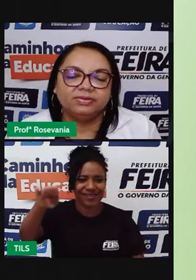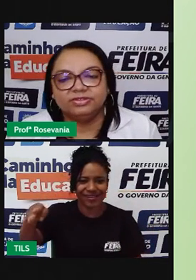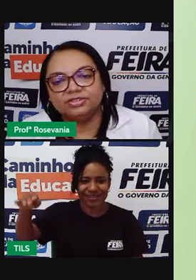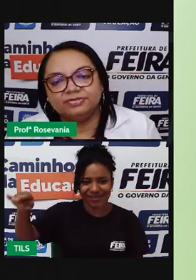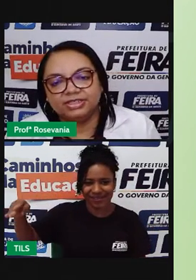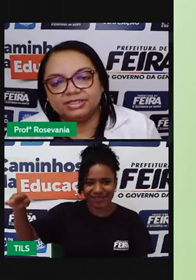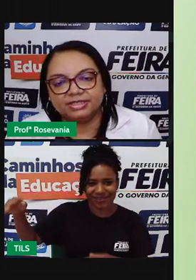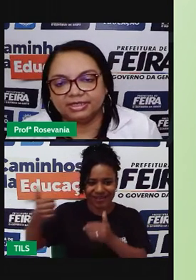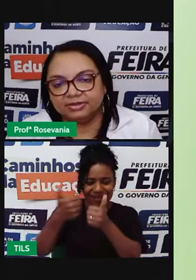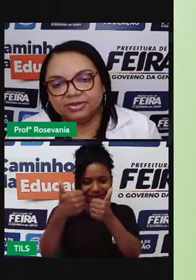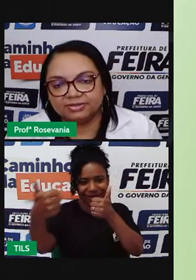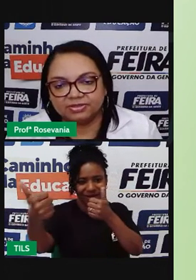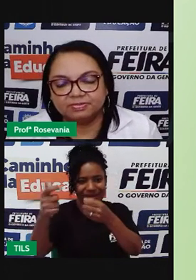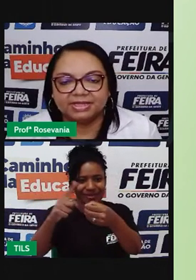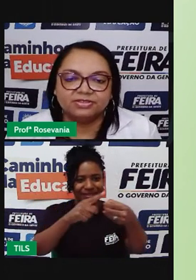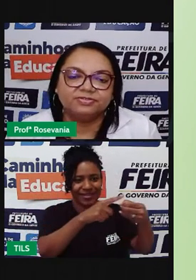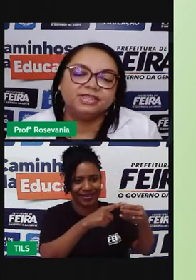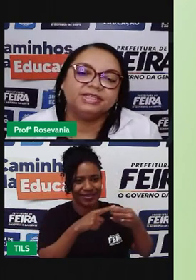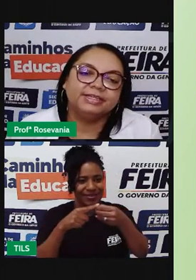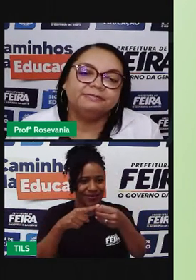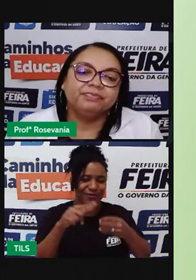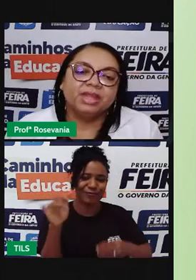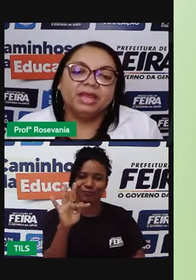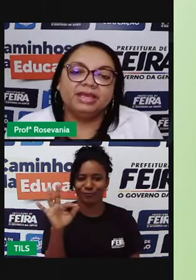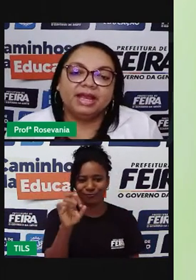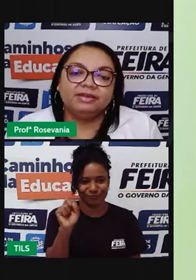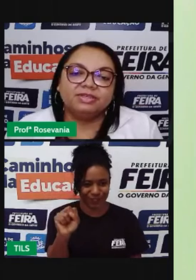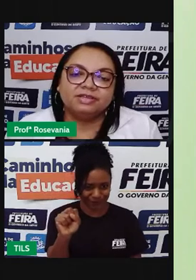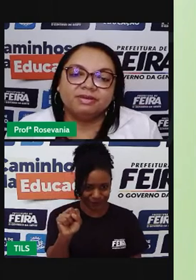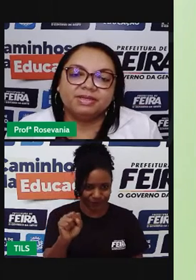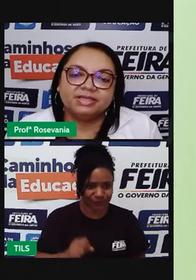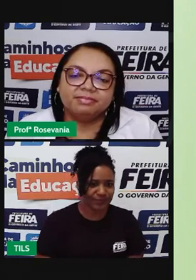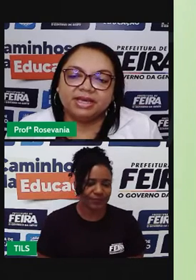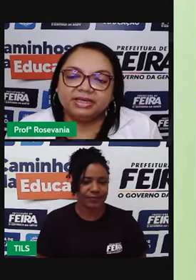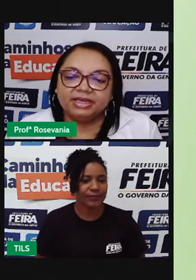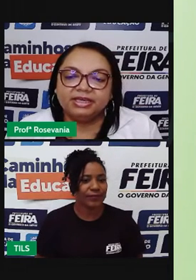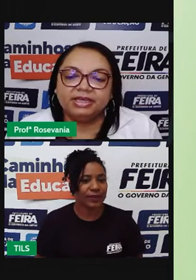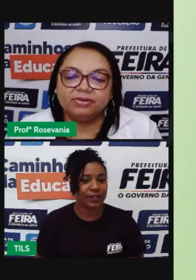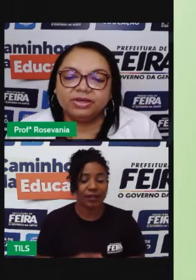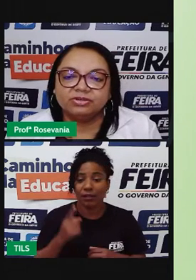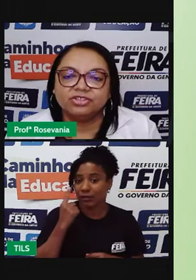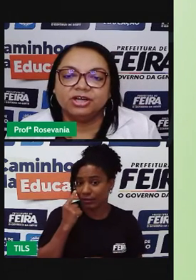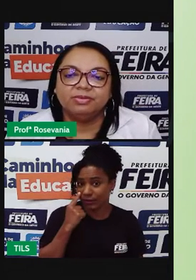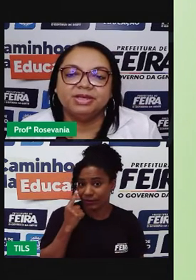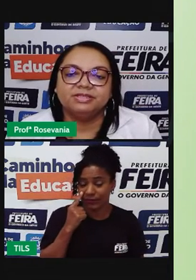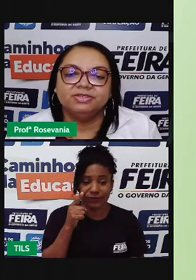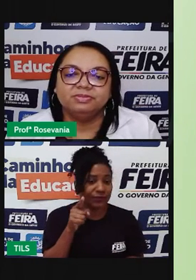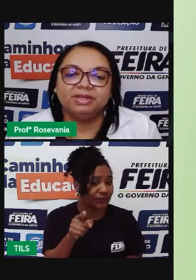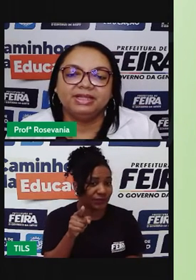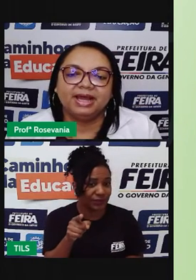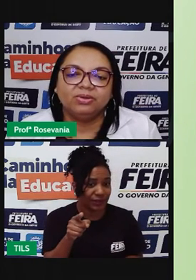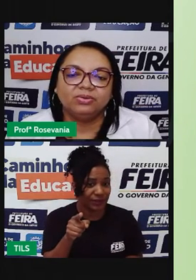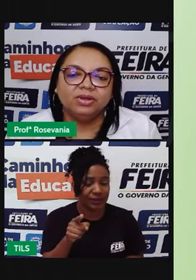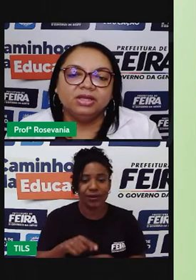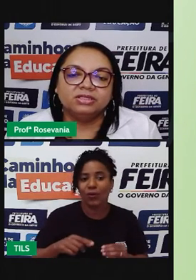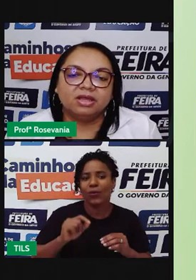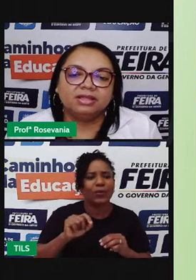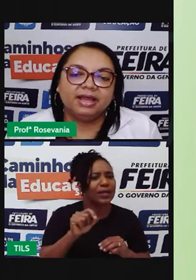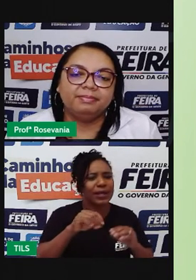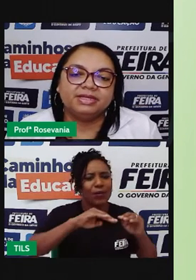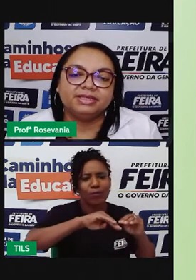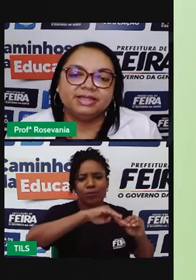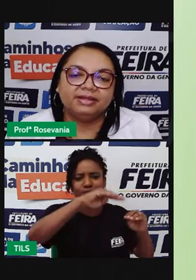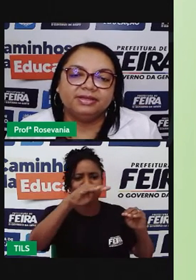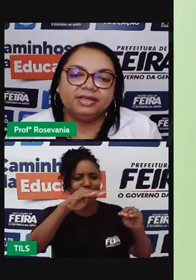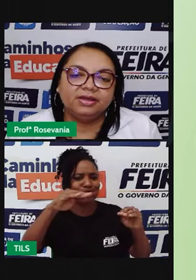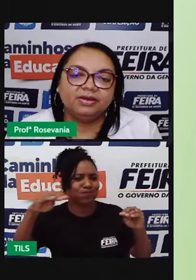território de Feira de Santana, no caso, o espaço do Feira, né? E aí você vai perceber aqui que o que eu chamo mesmo de planalto só